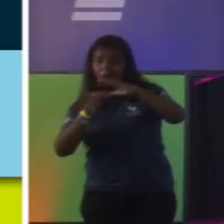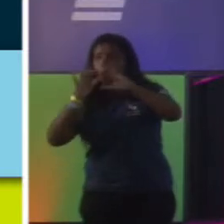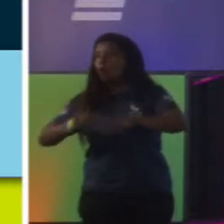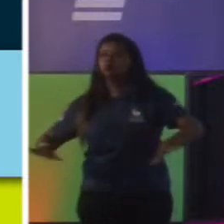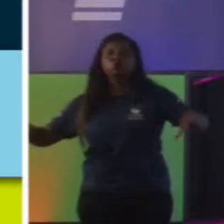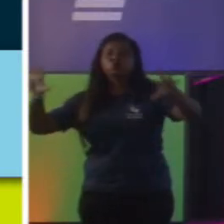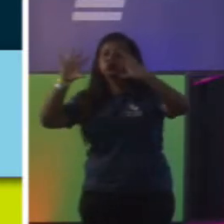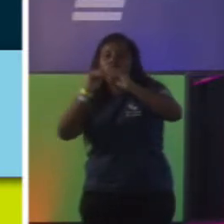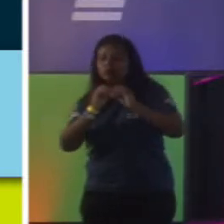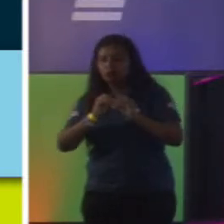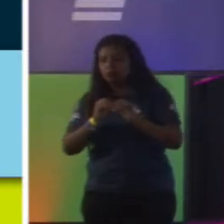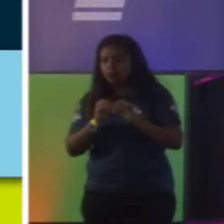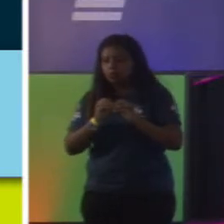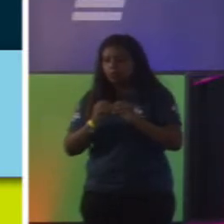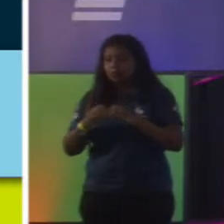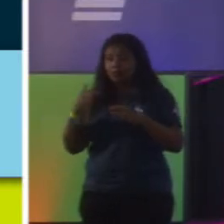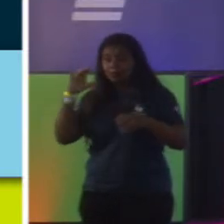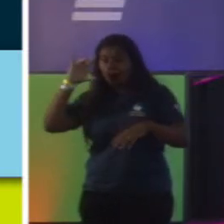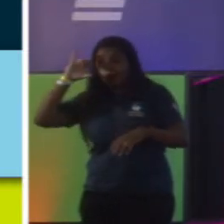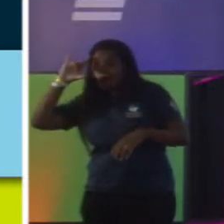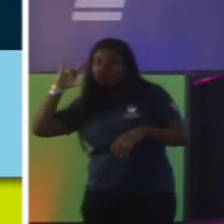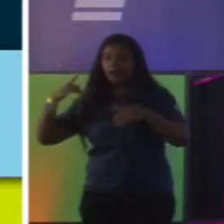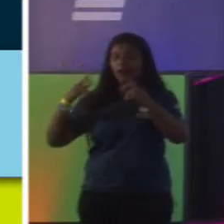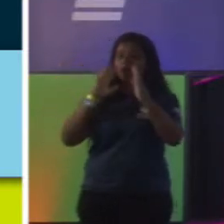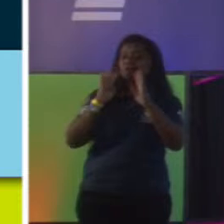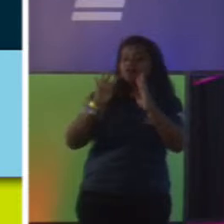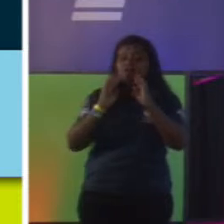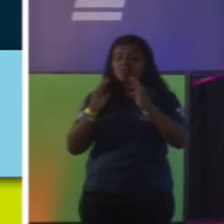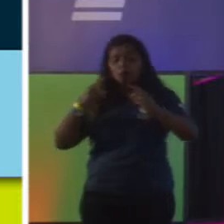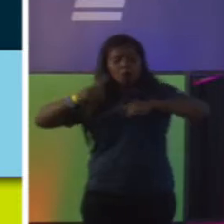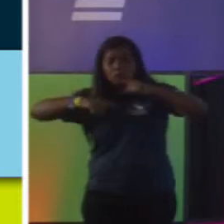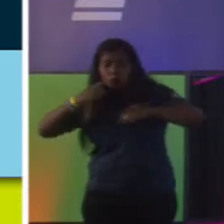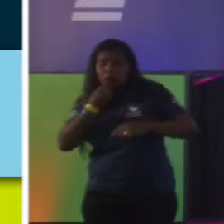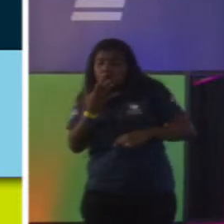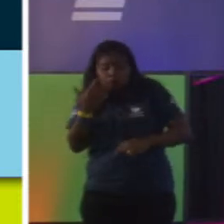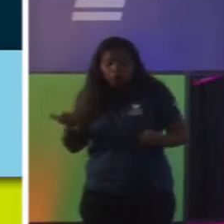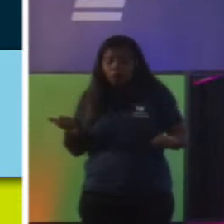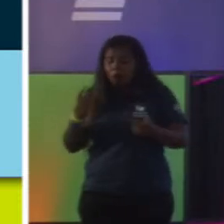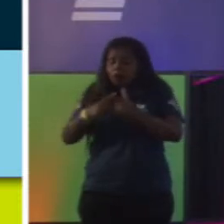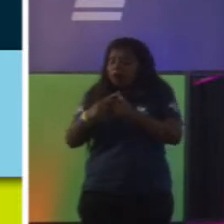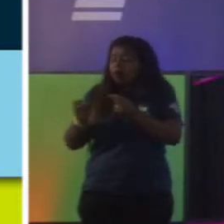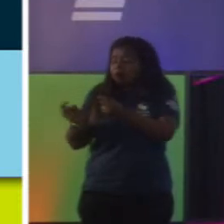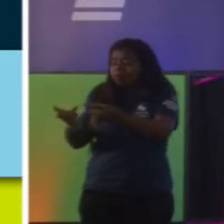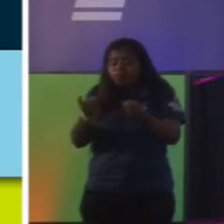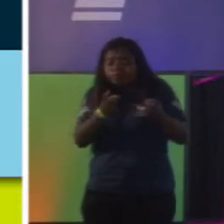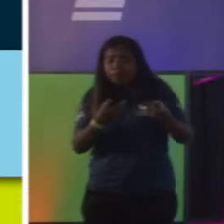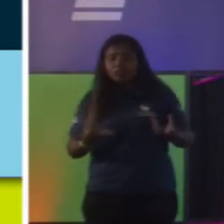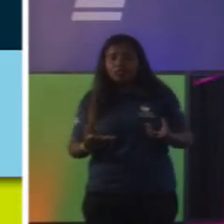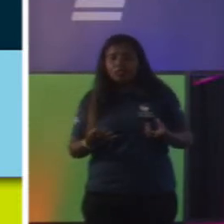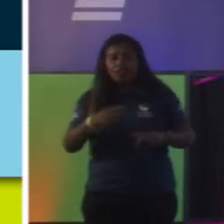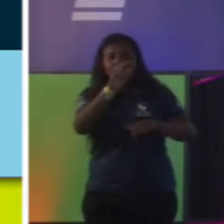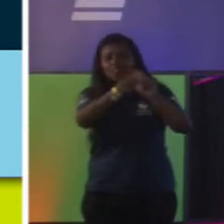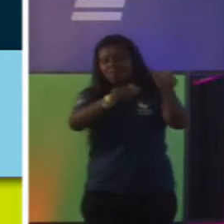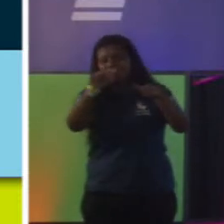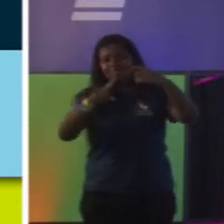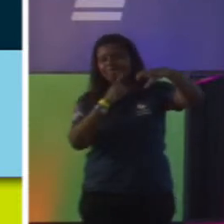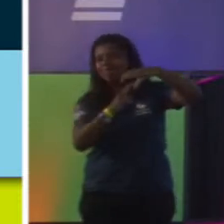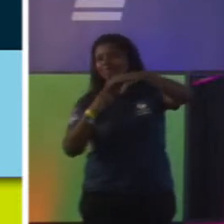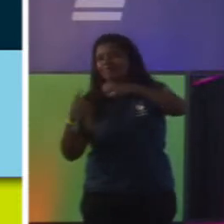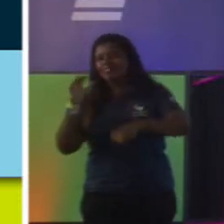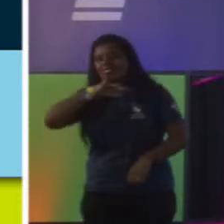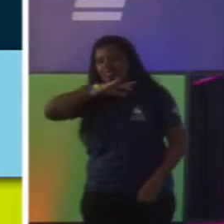todo mundo e depois as pessoas entram e pessoas não engajam e você fica aqui o está acontecendo? O meu produto é bom. Então, seu produto é bom, seu cliente é ruim. Não era o momento.